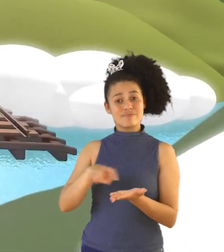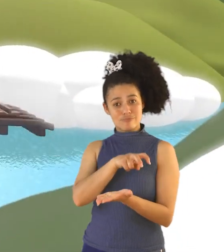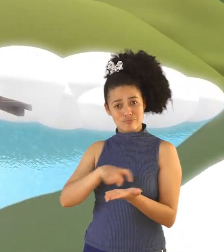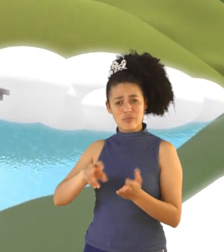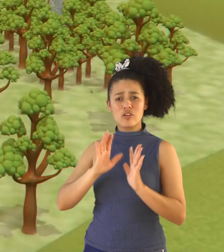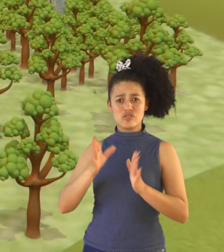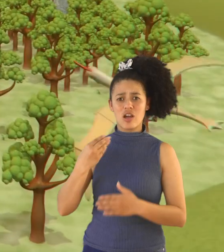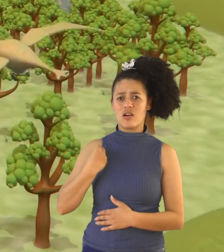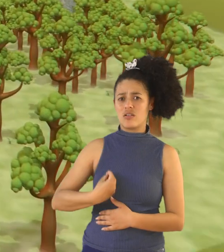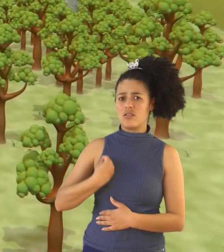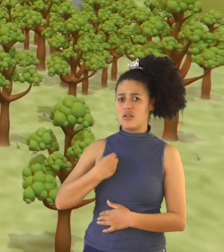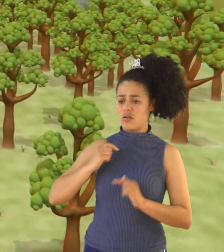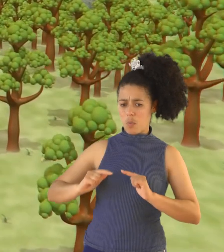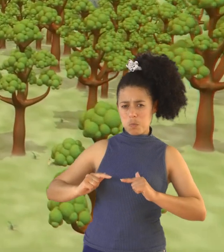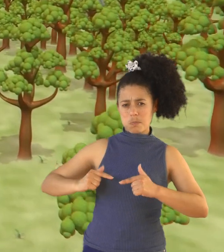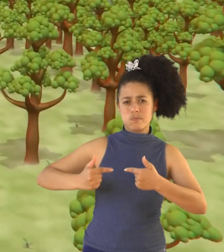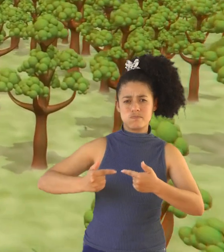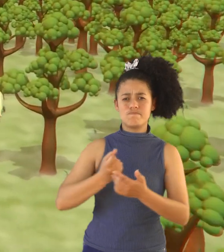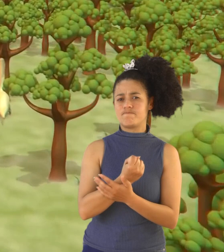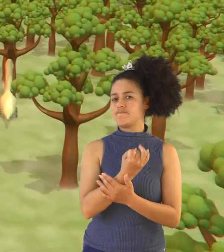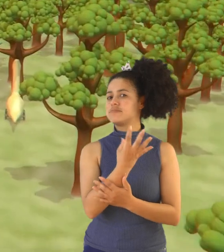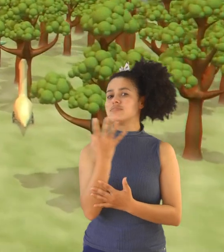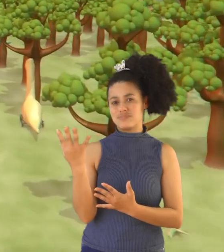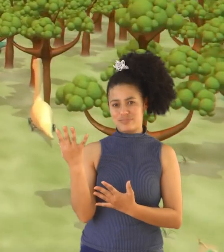já vivemos grandes aventuras.